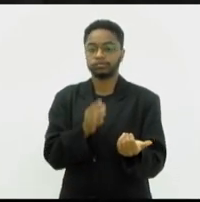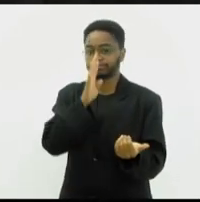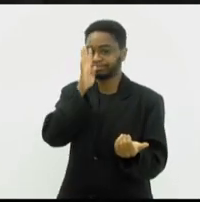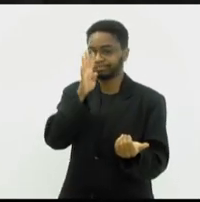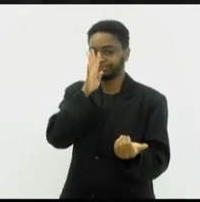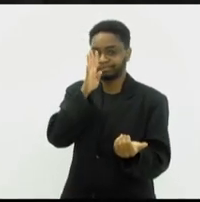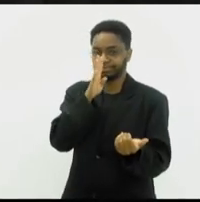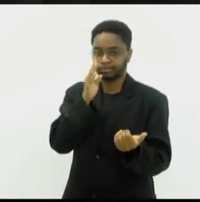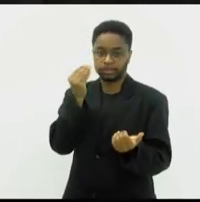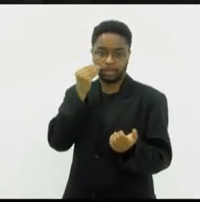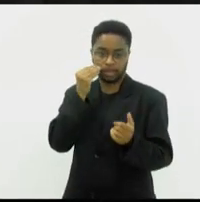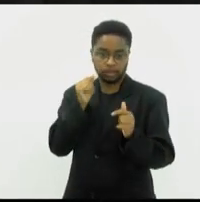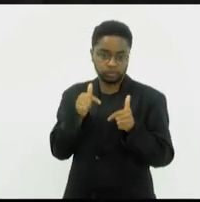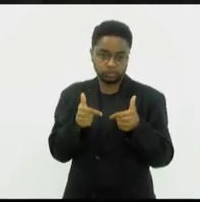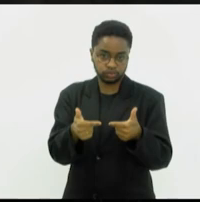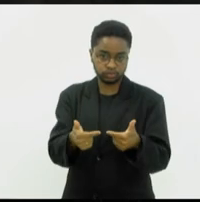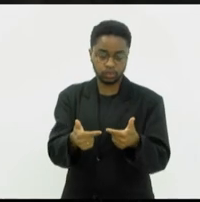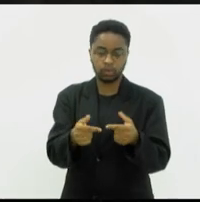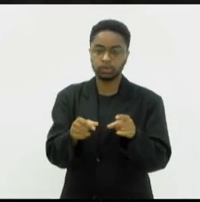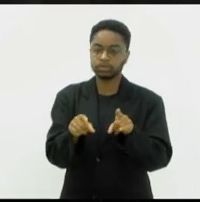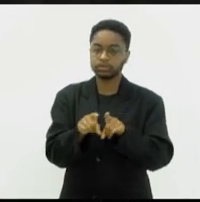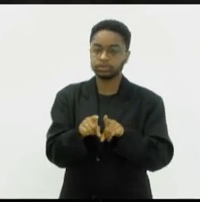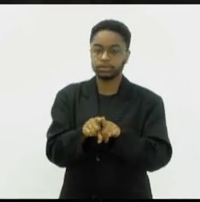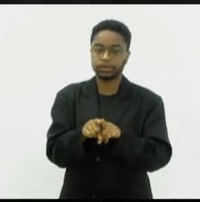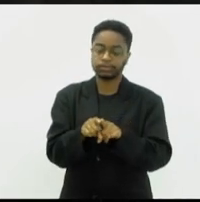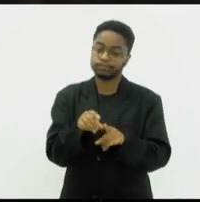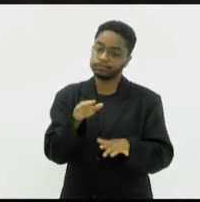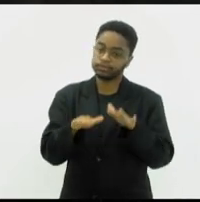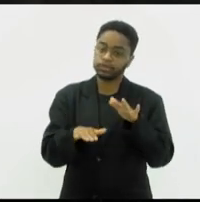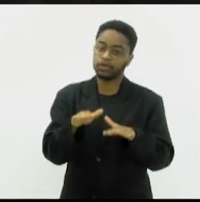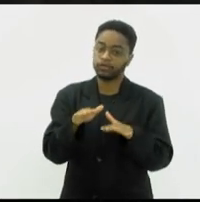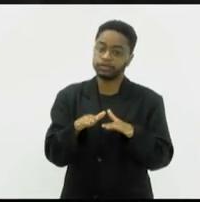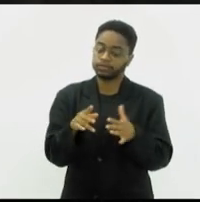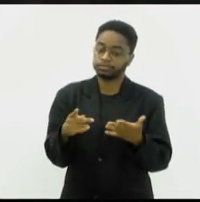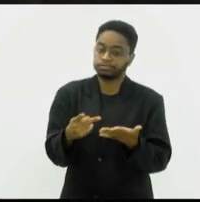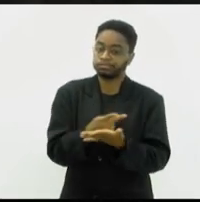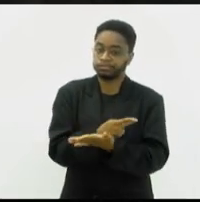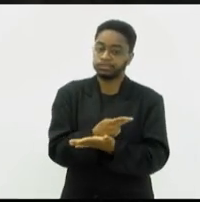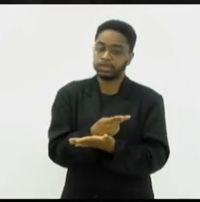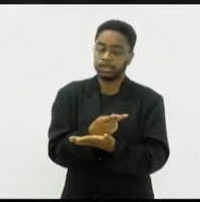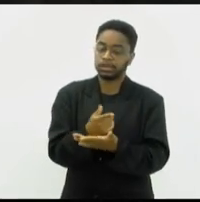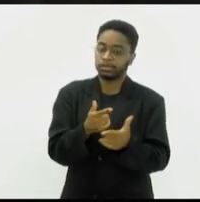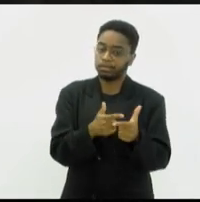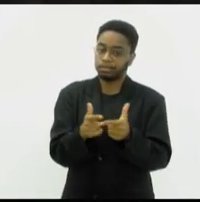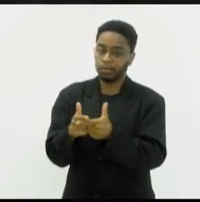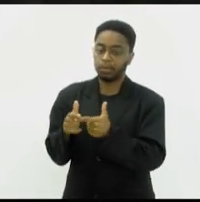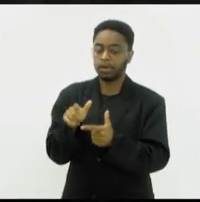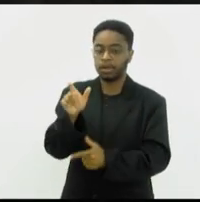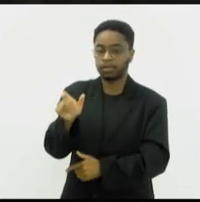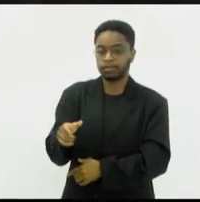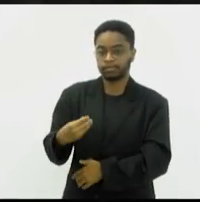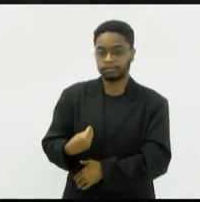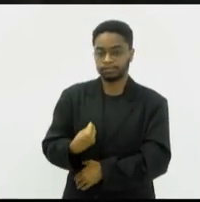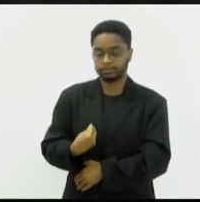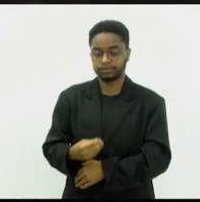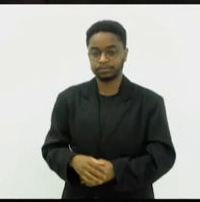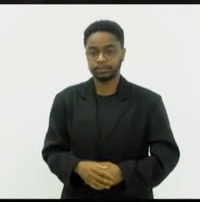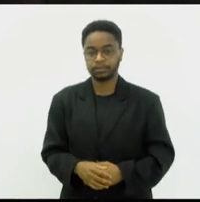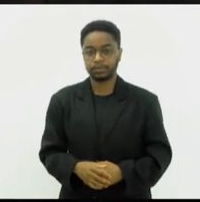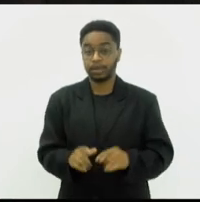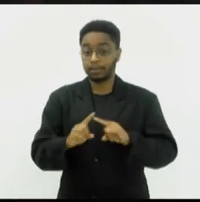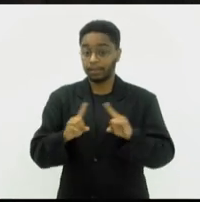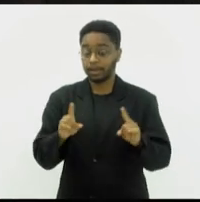própria sorte e possivelmente às suas desventuras. Enquanto você der essa